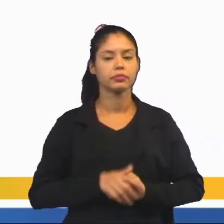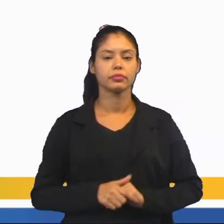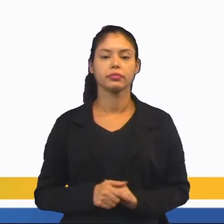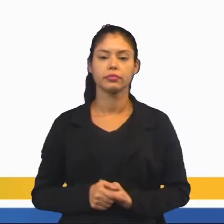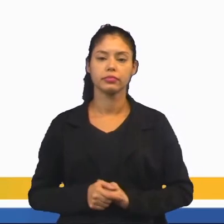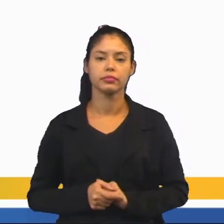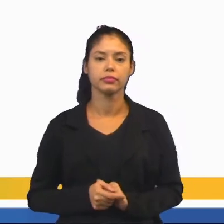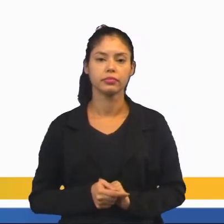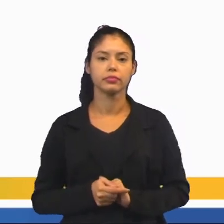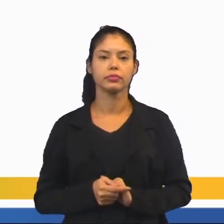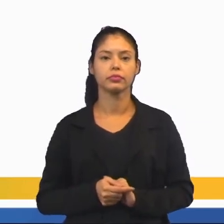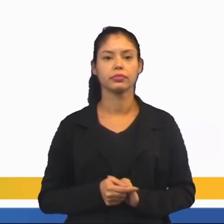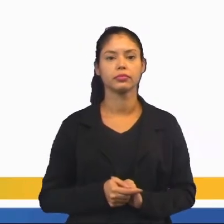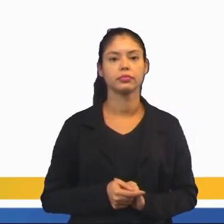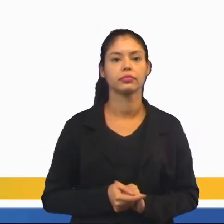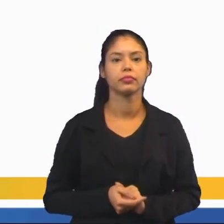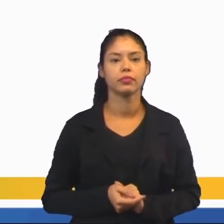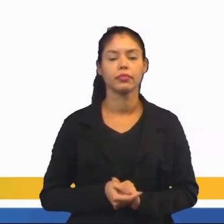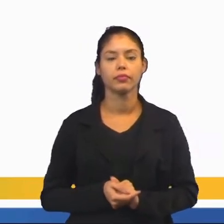6 combinações.